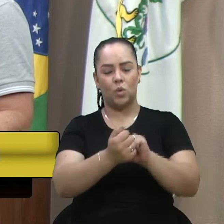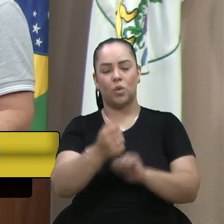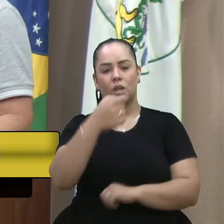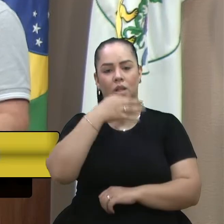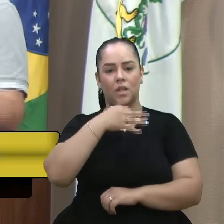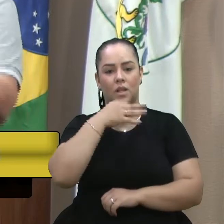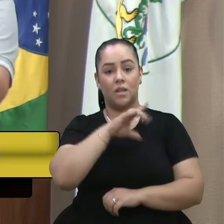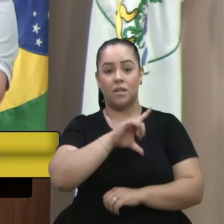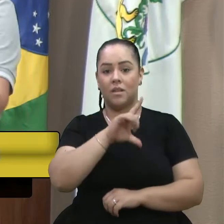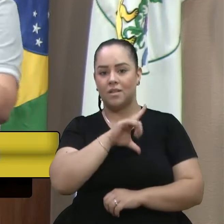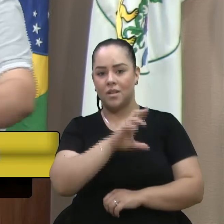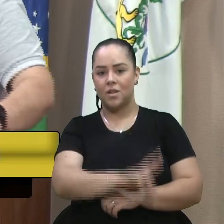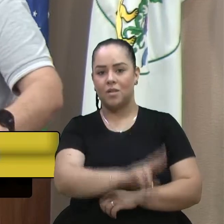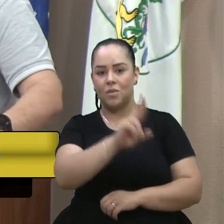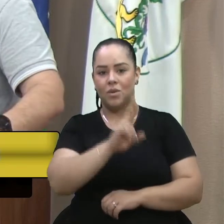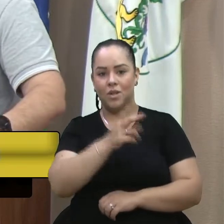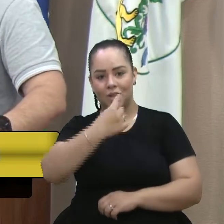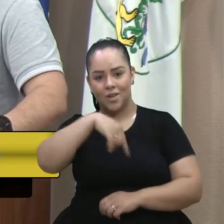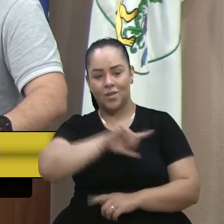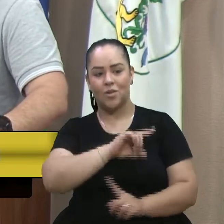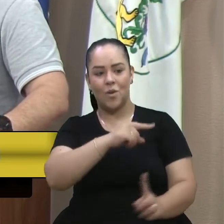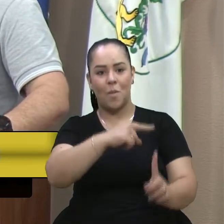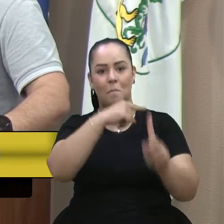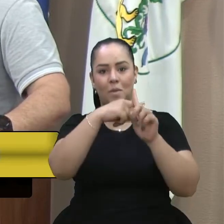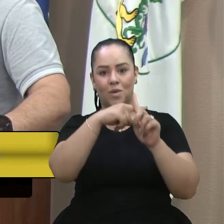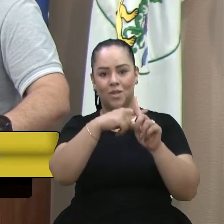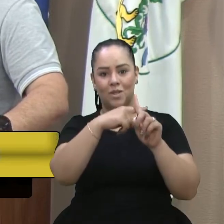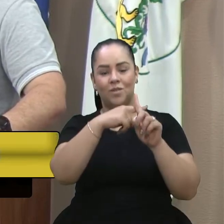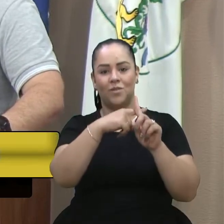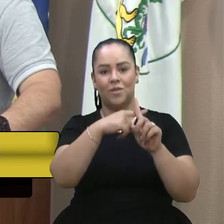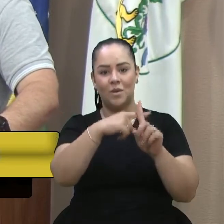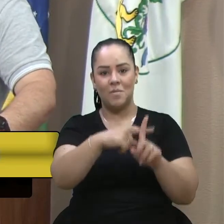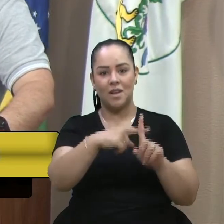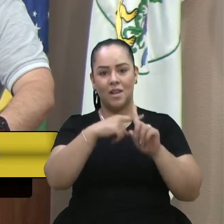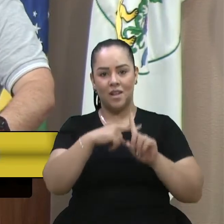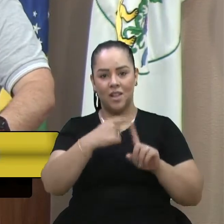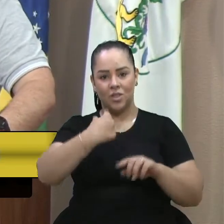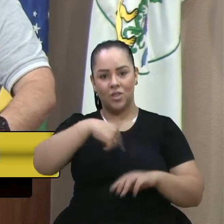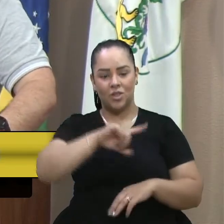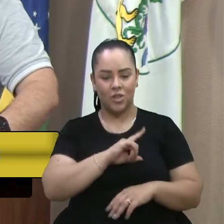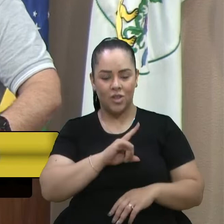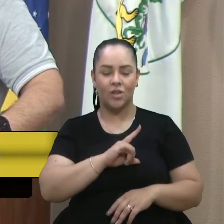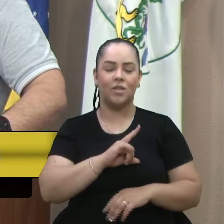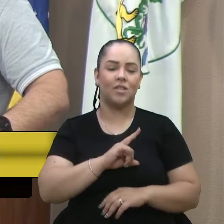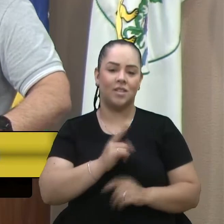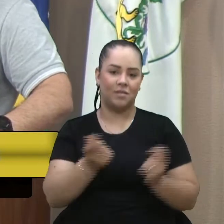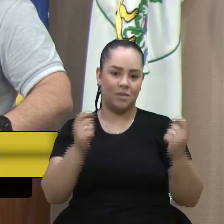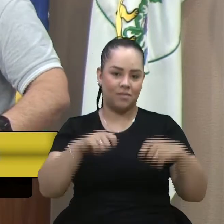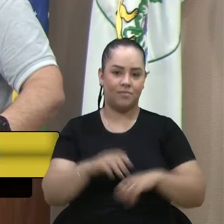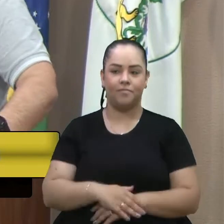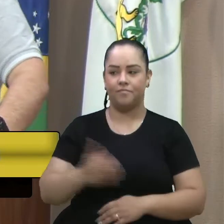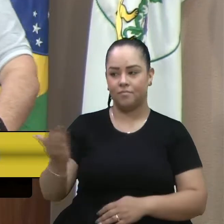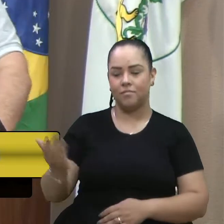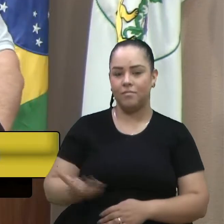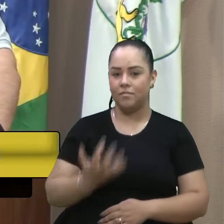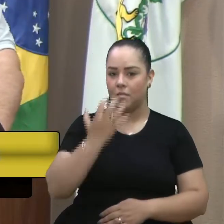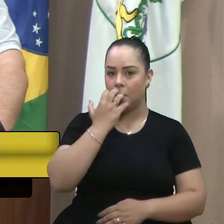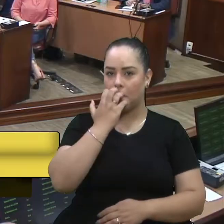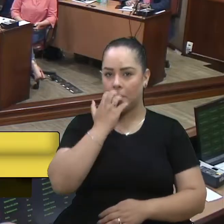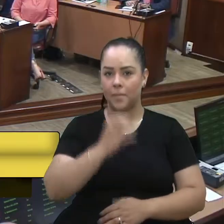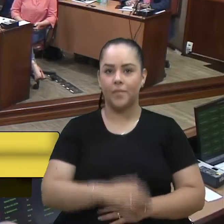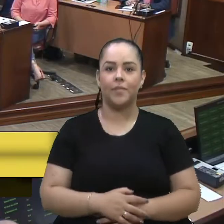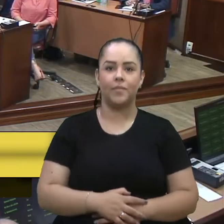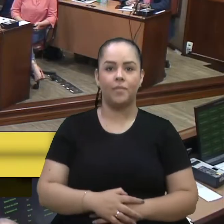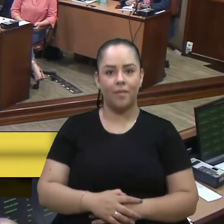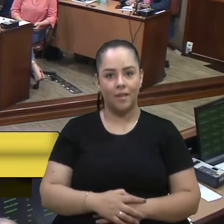retorno e também a gente tem um retorno positivo deles dessa possibilidade. Vereador Camiles, o seu à parte. Obrigado,